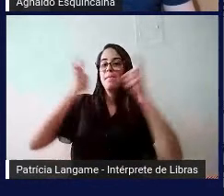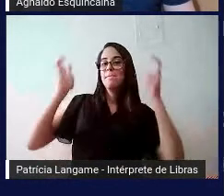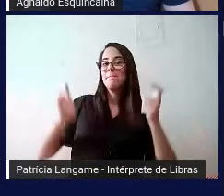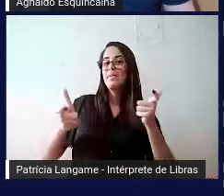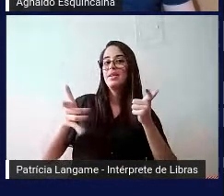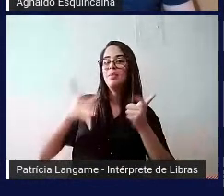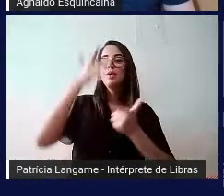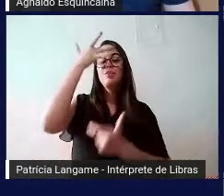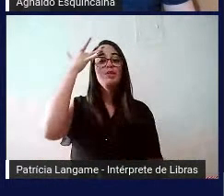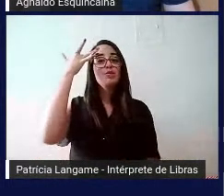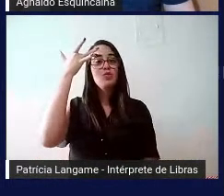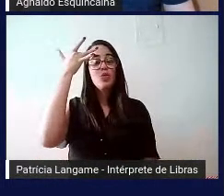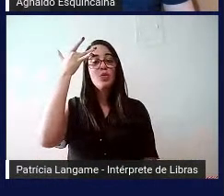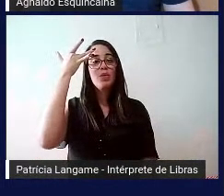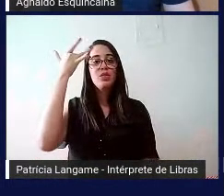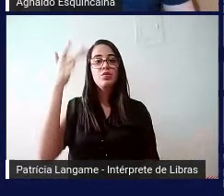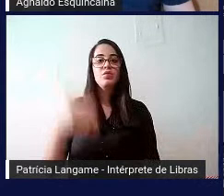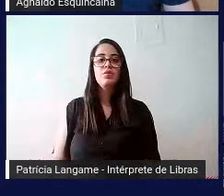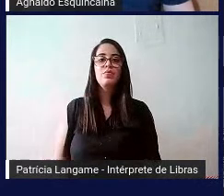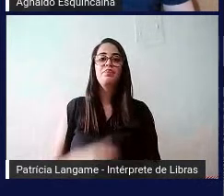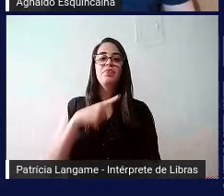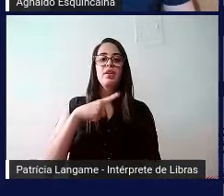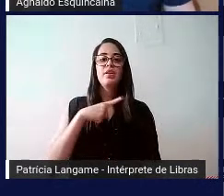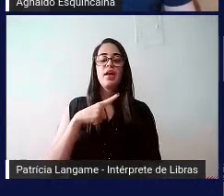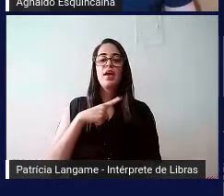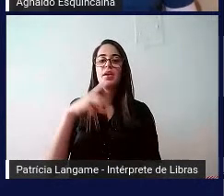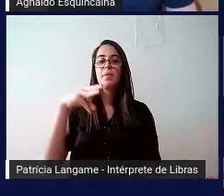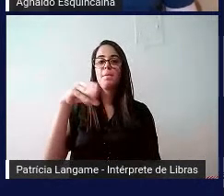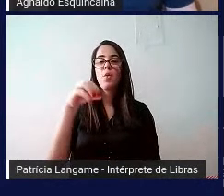que têm uma mobilidade reduzida,